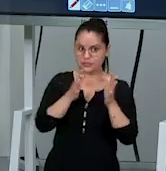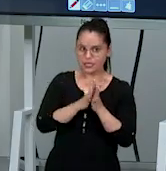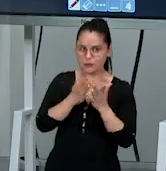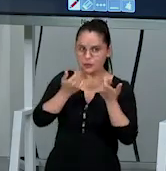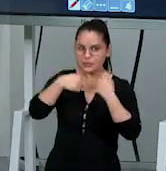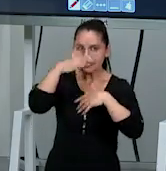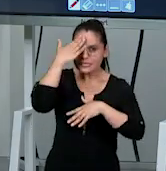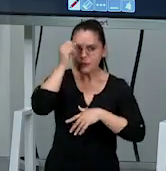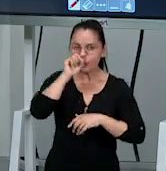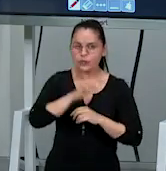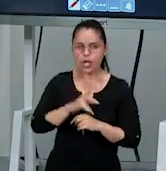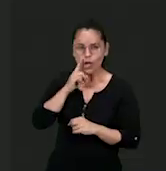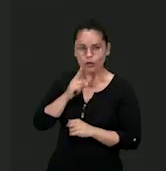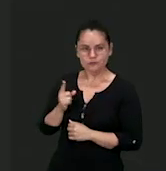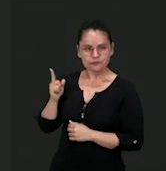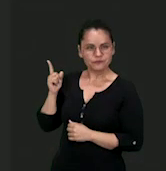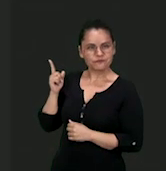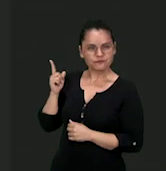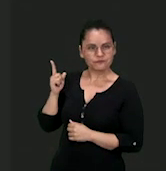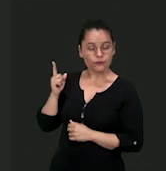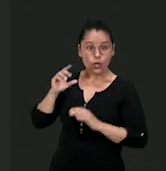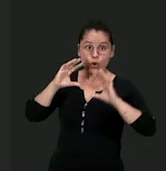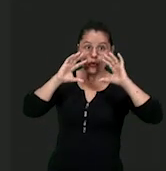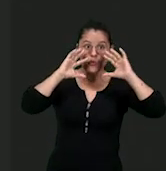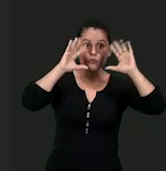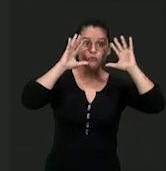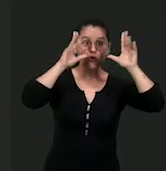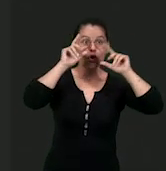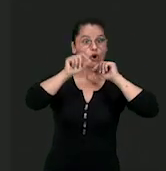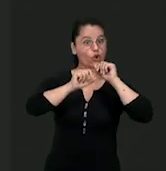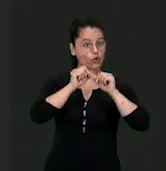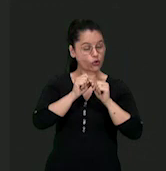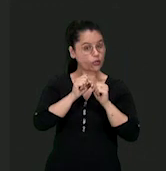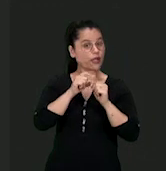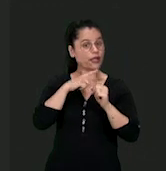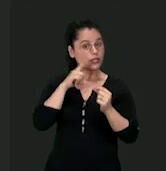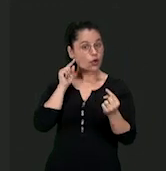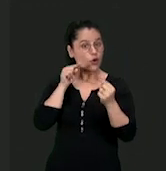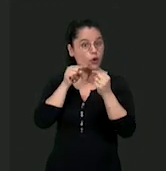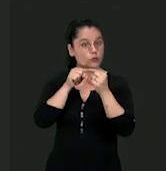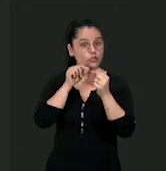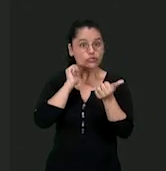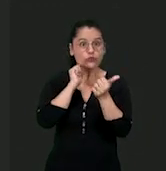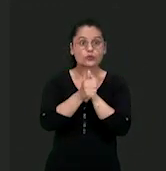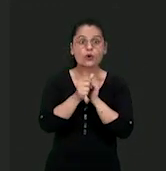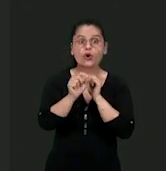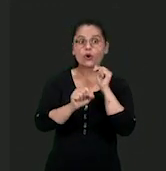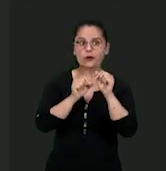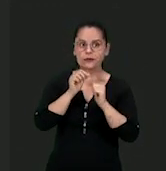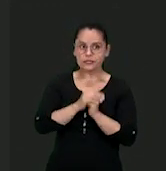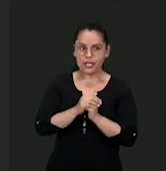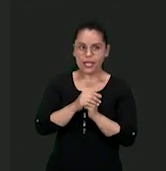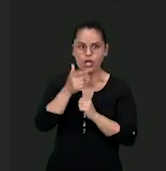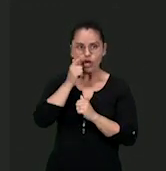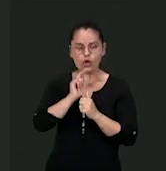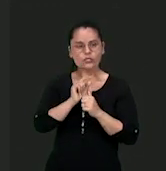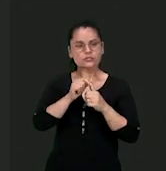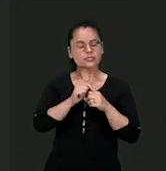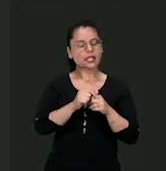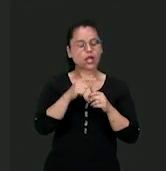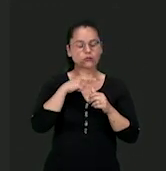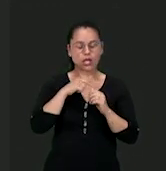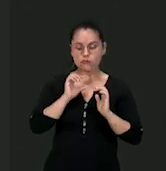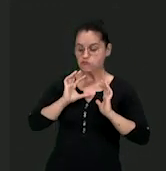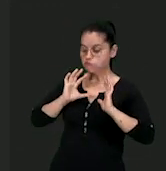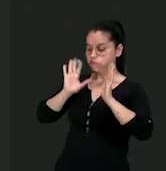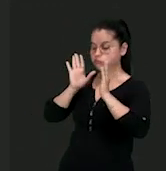precisa saber? Olha lá na tela. A gente precisa saber que o vôleibol é um esporte em que o objetivo é fazer a bola cair na quadra do adversário.